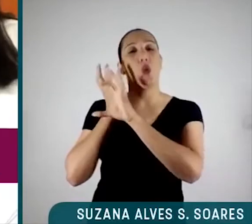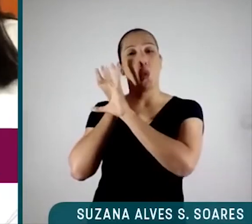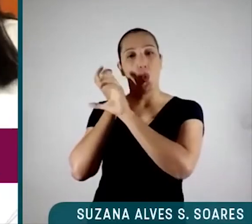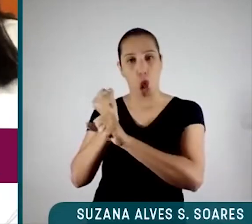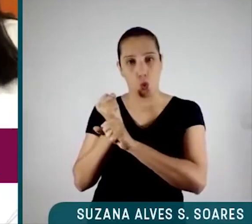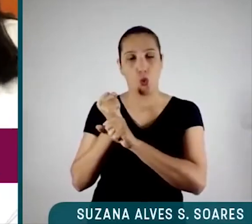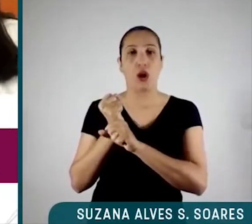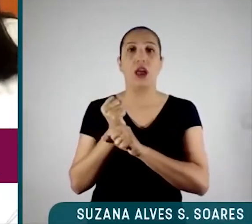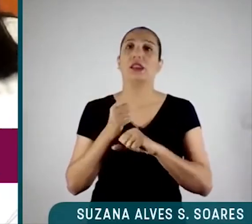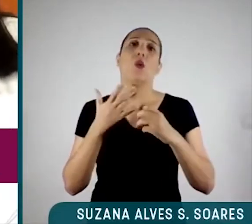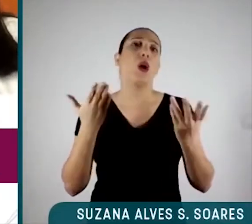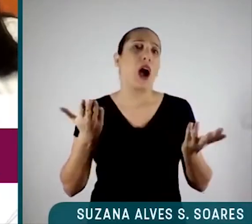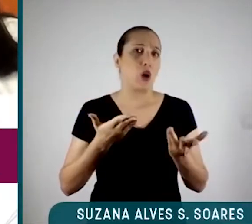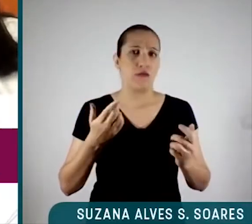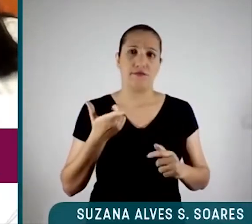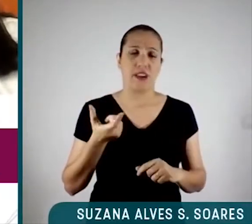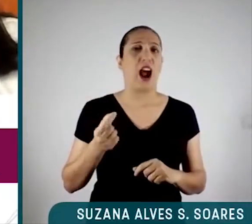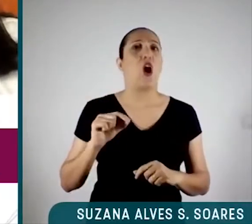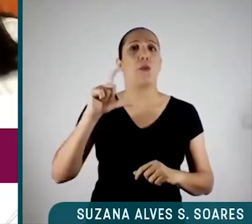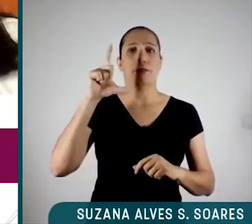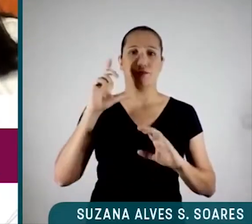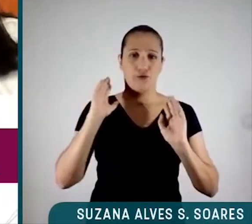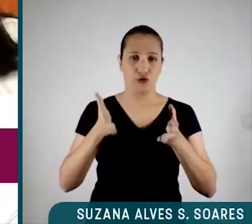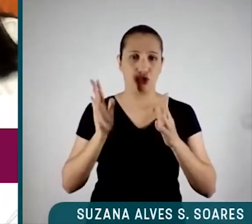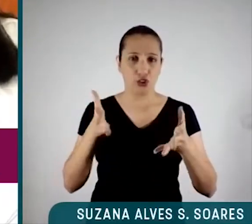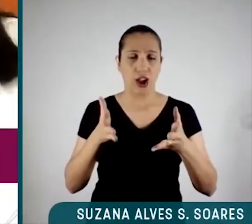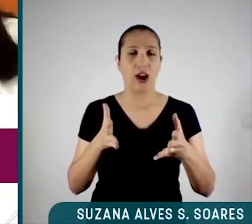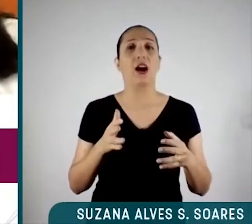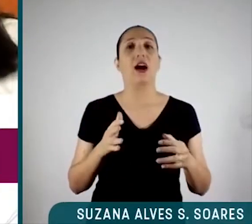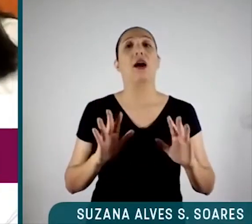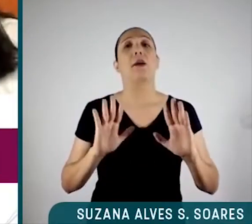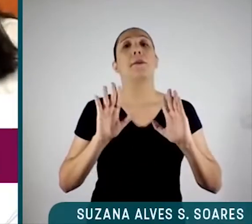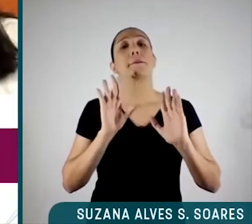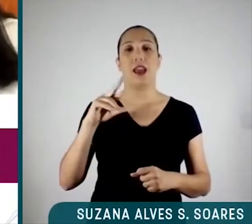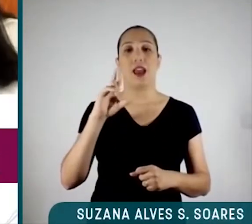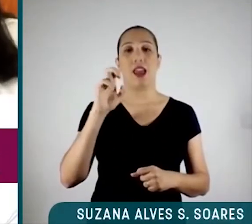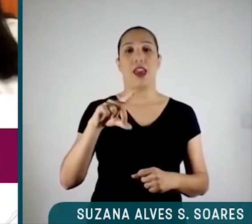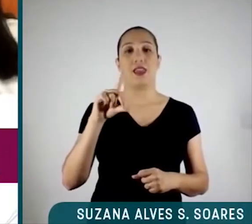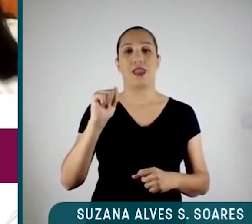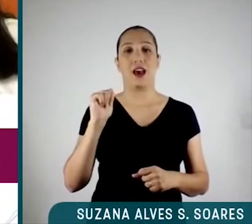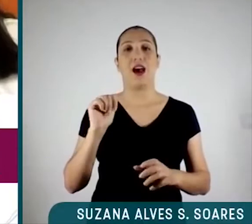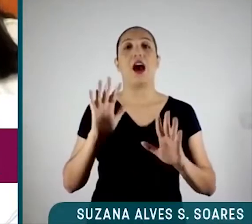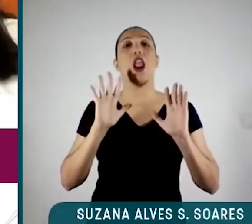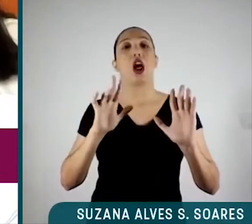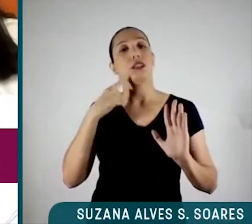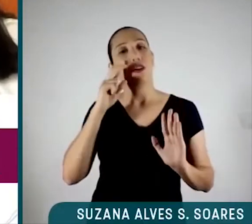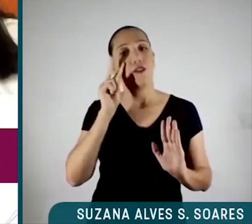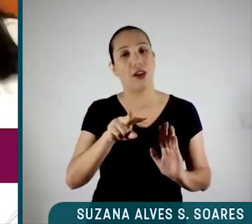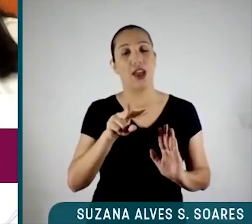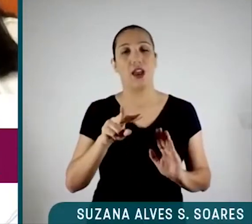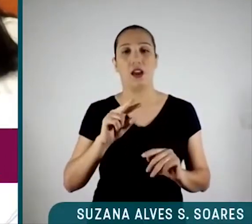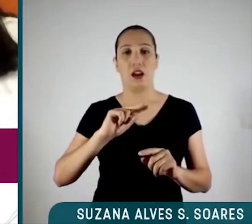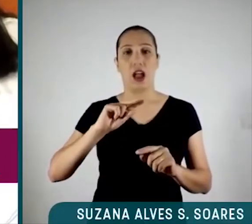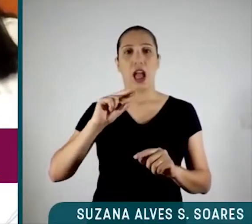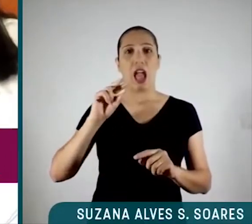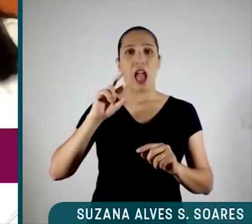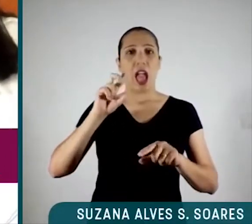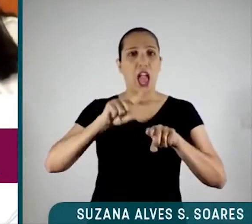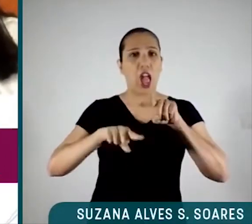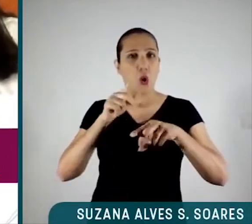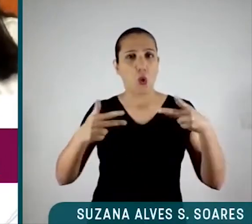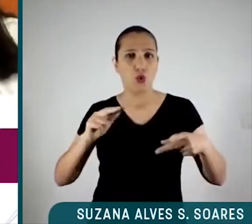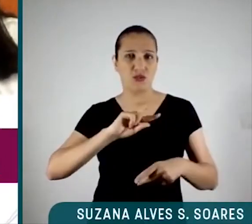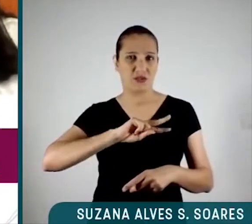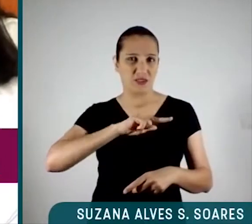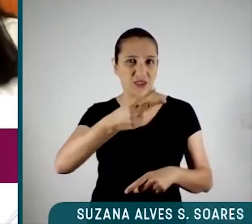aumentar a carga tributária. O que acontece é que a gente funciona mal, que a transferência de recursos não se traduziu